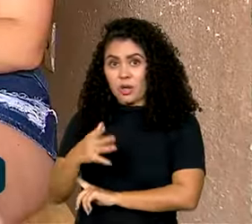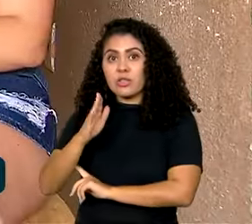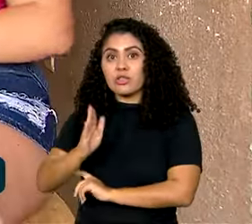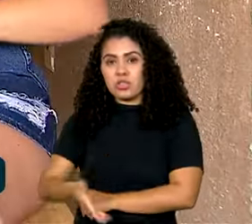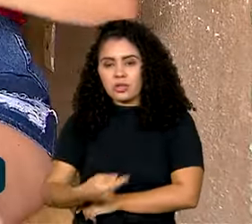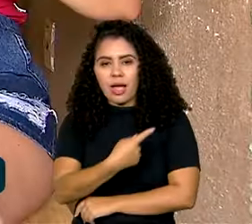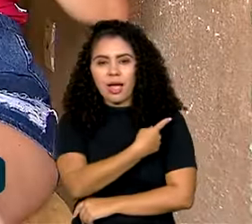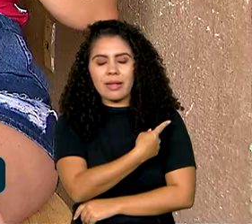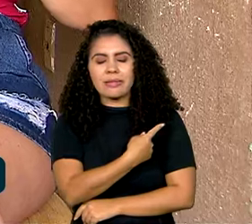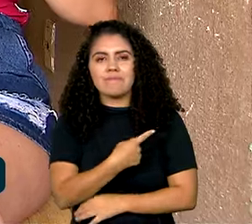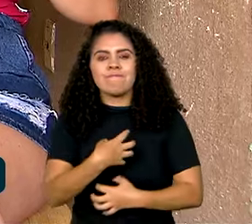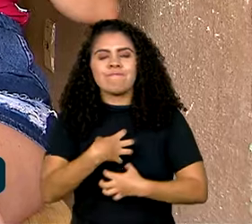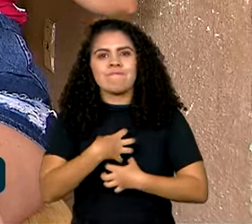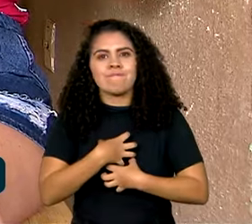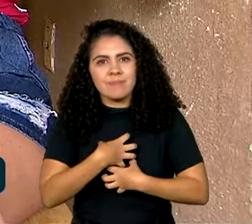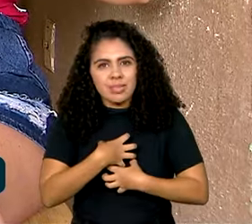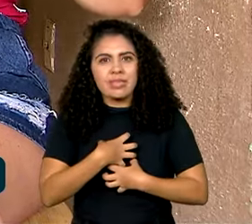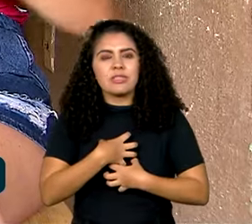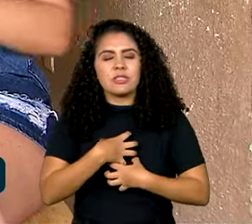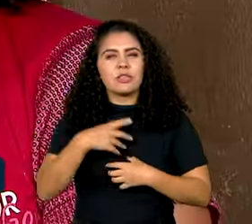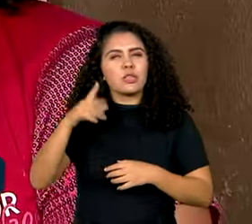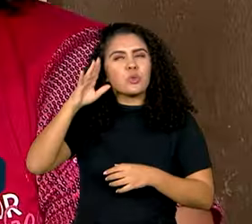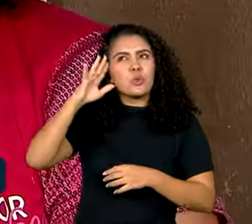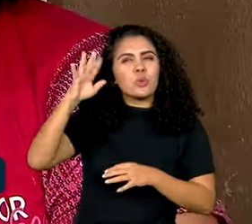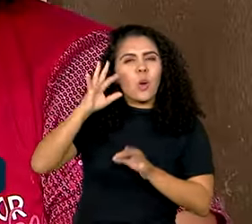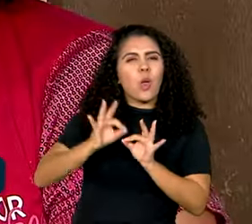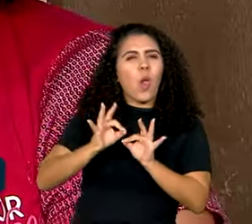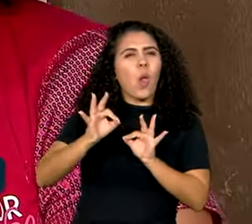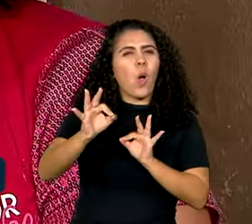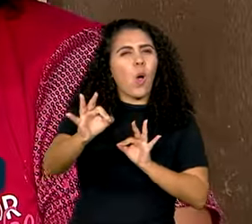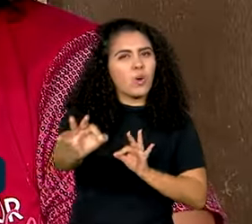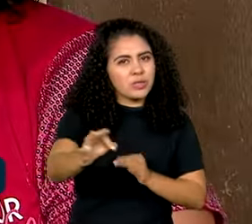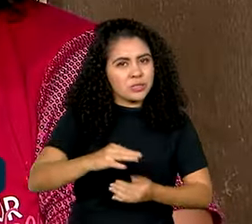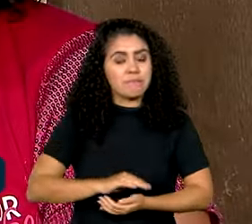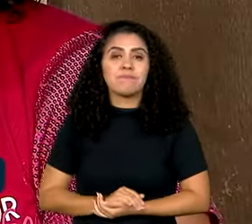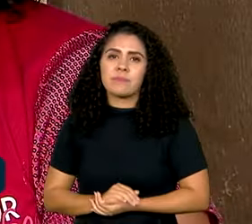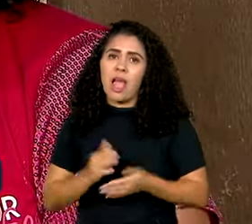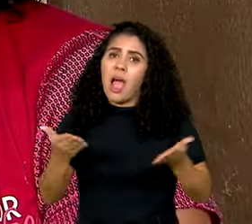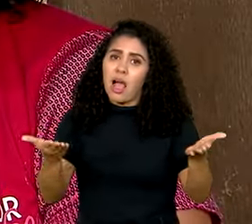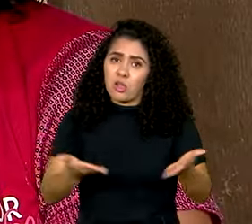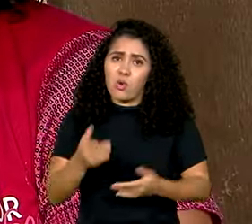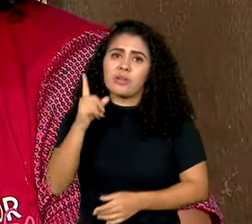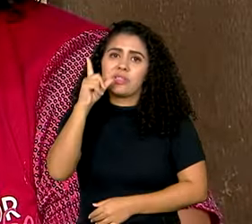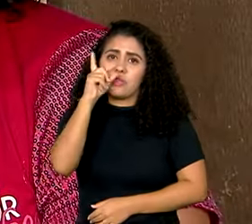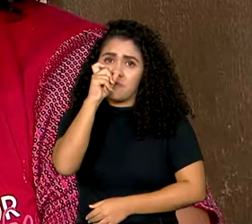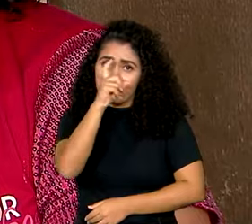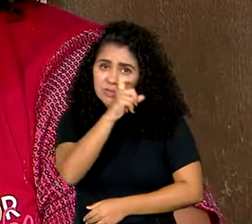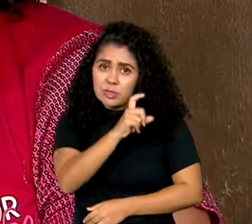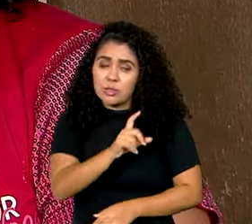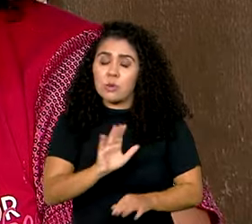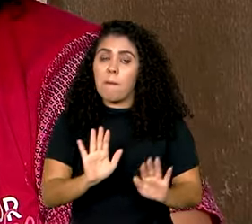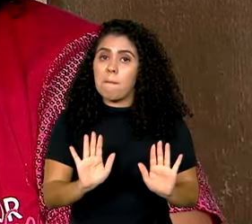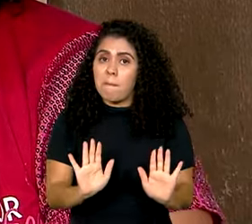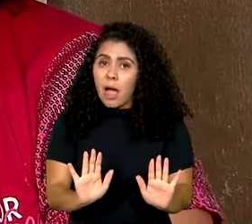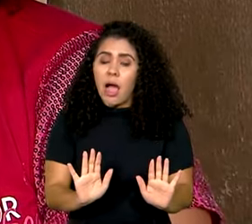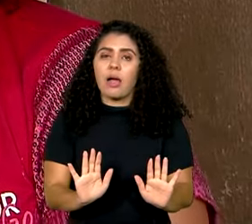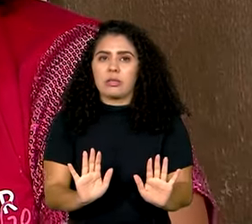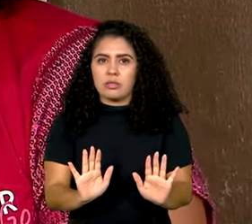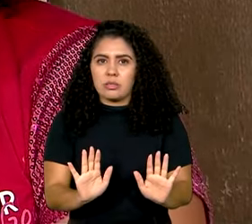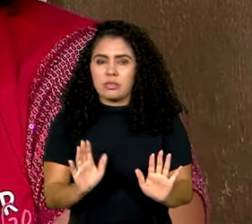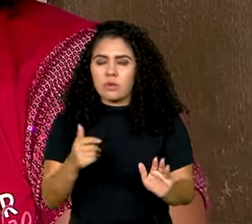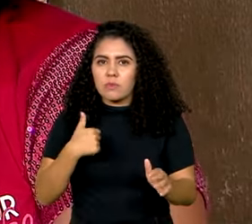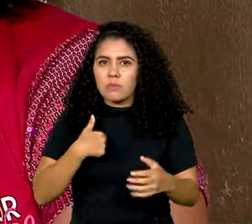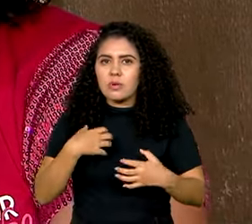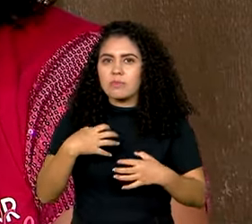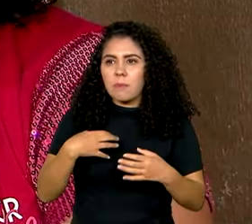sente que esse ainda é um sonho distante. No momento agora está um pouco difícil, mas assim que ficar um pouco